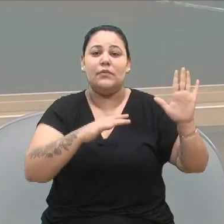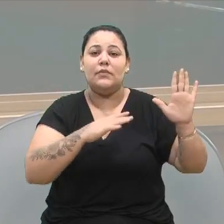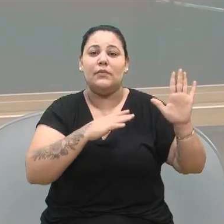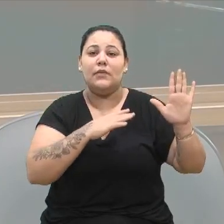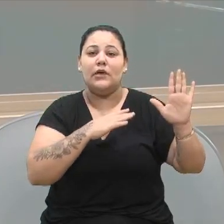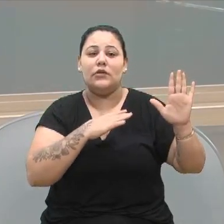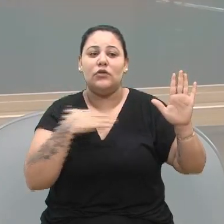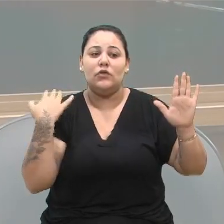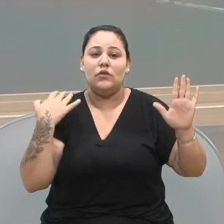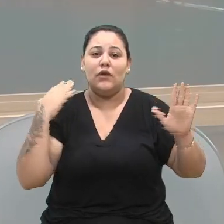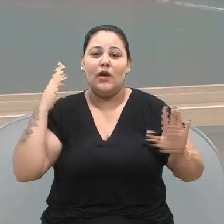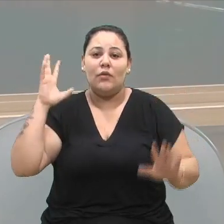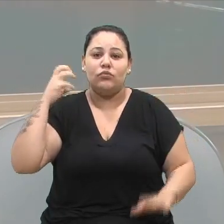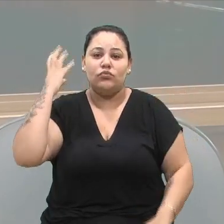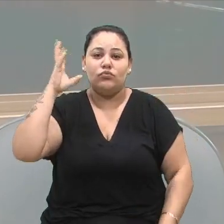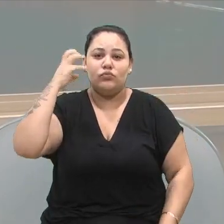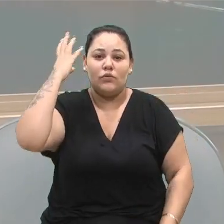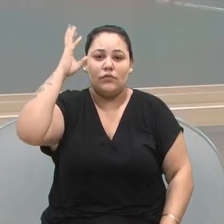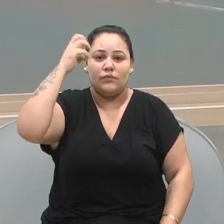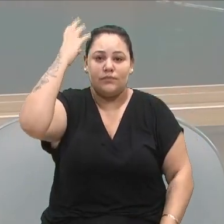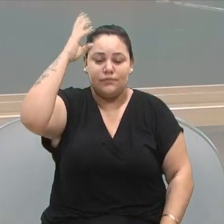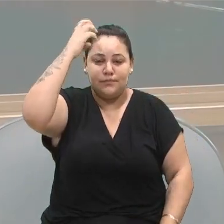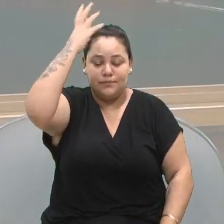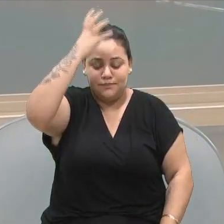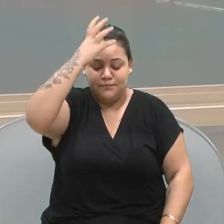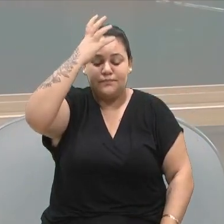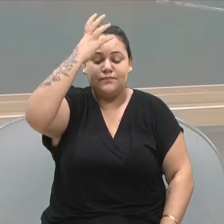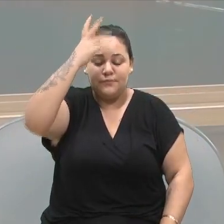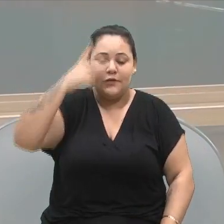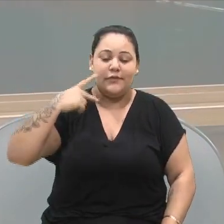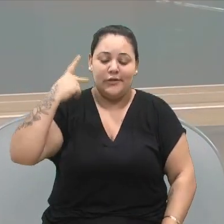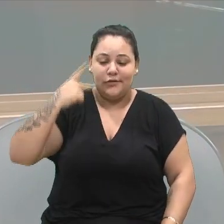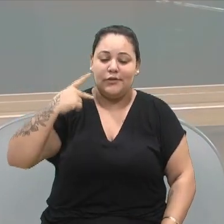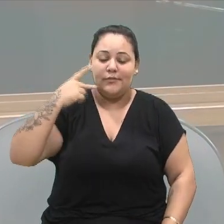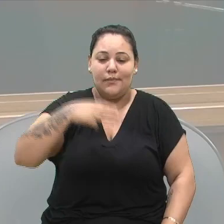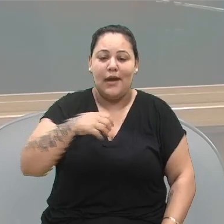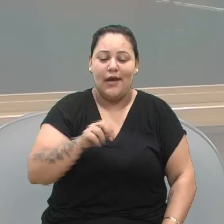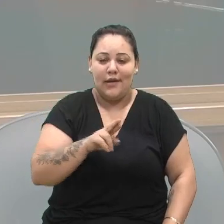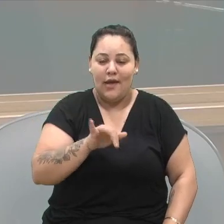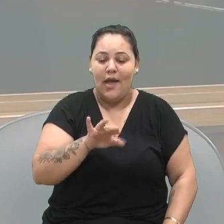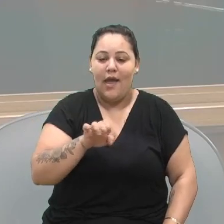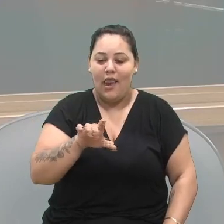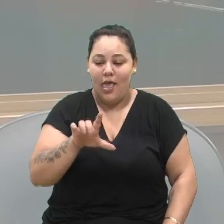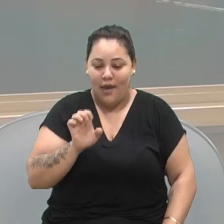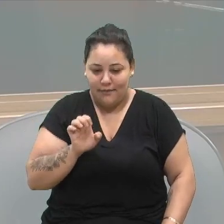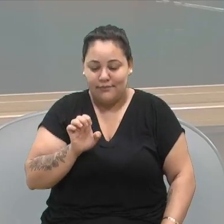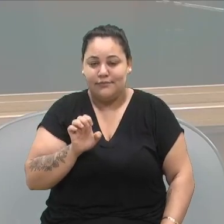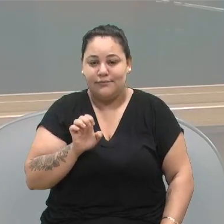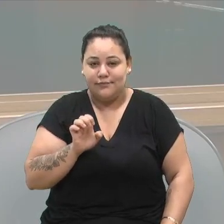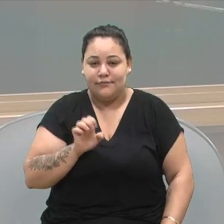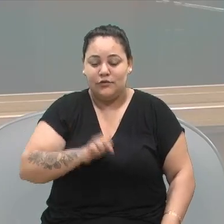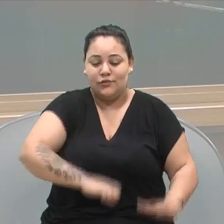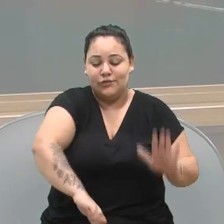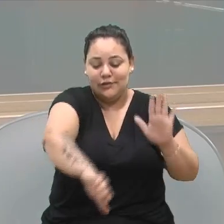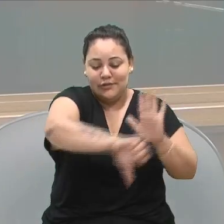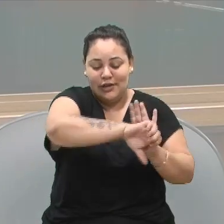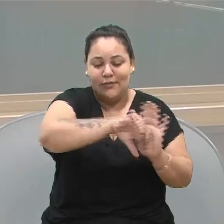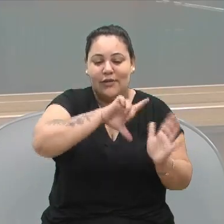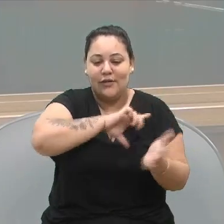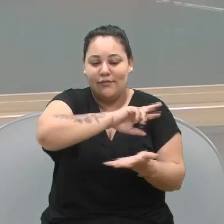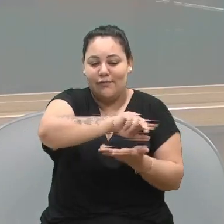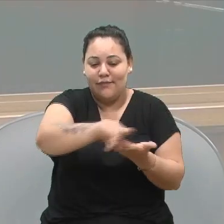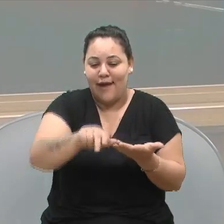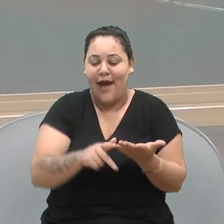Marielle da cidade do Rio de Janeiro. Um crime que teve uma série de problemas, de